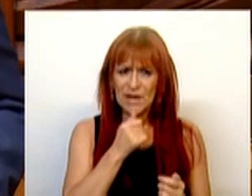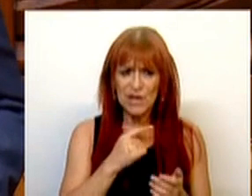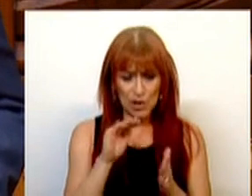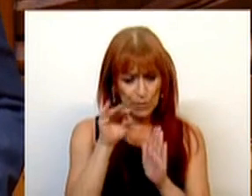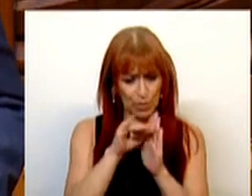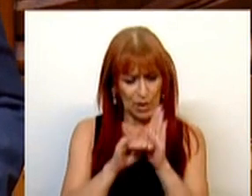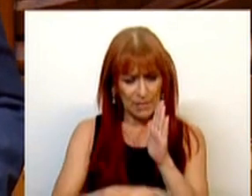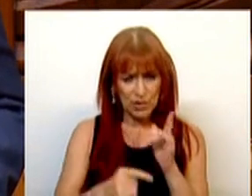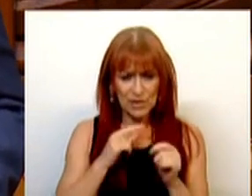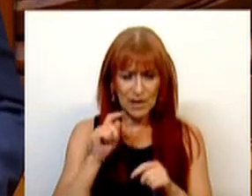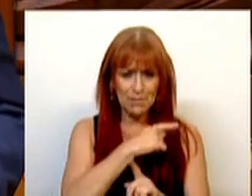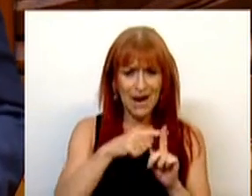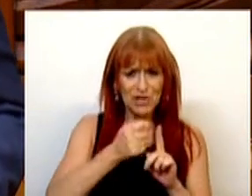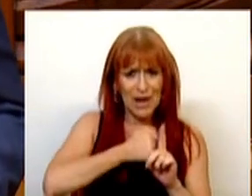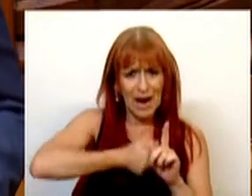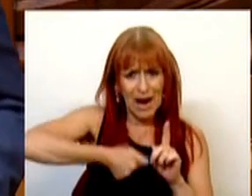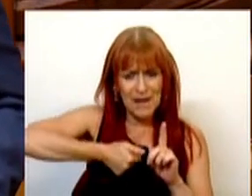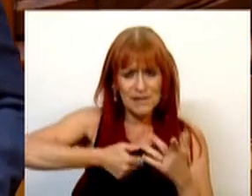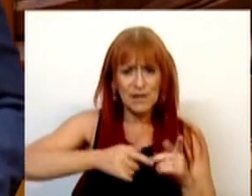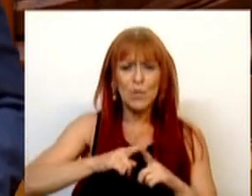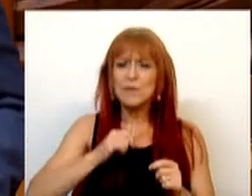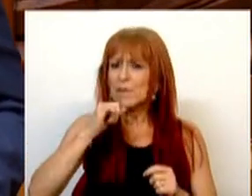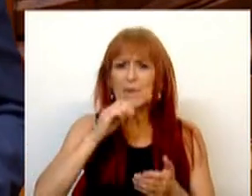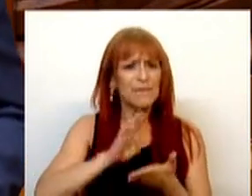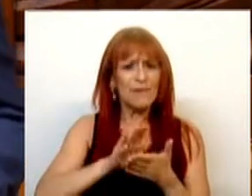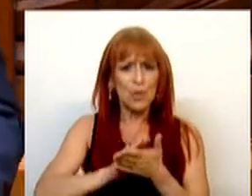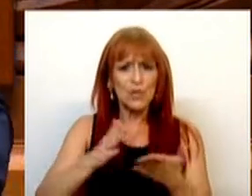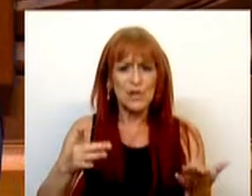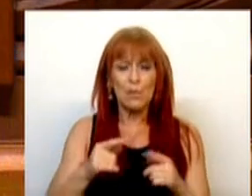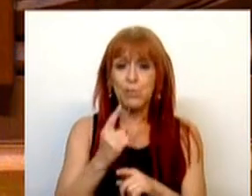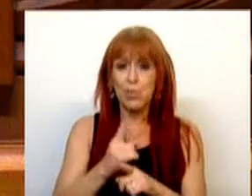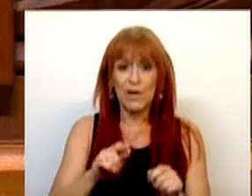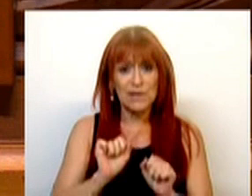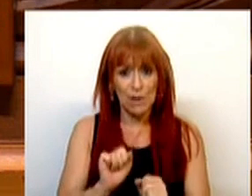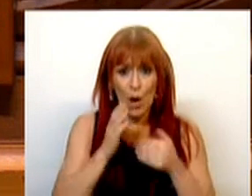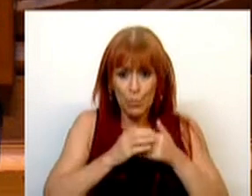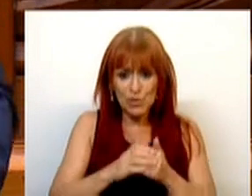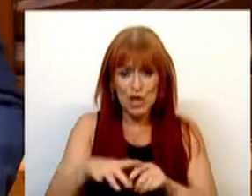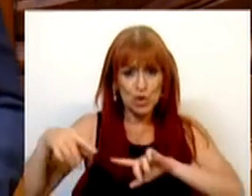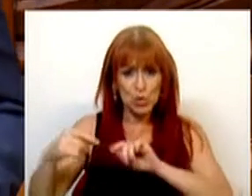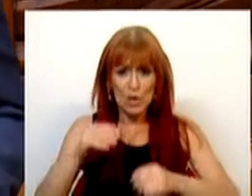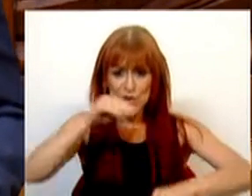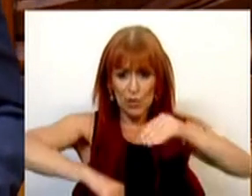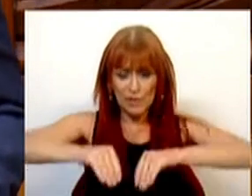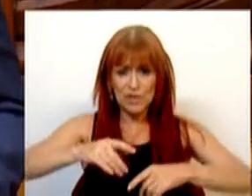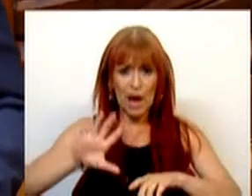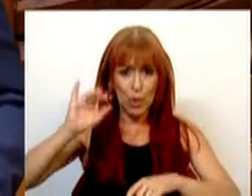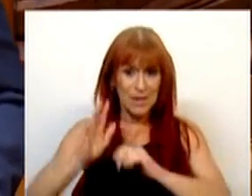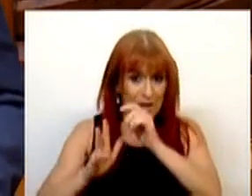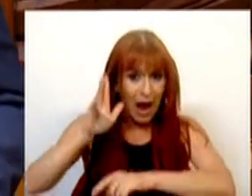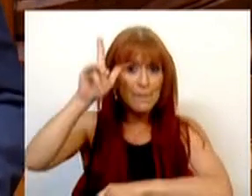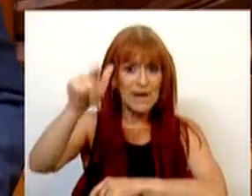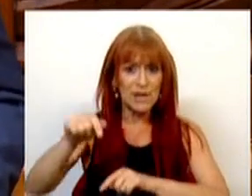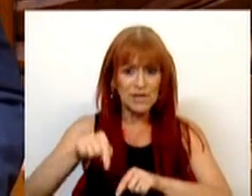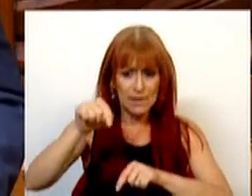Programa Mais Habitação ainda não estão em vigor, uma vez que o seu processo de discussão e votação decorre amanhã